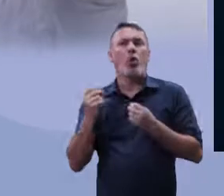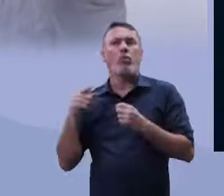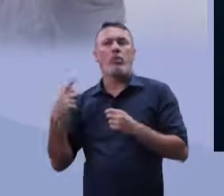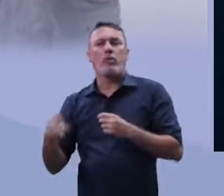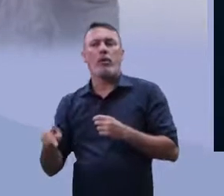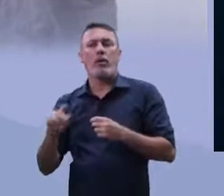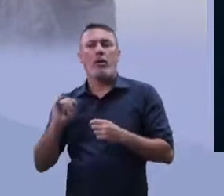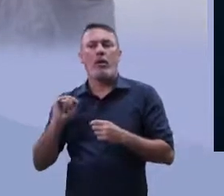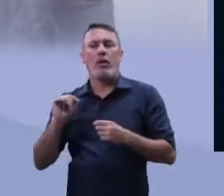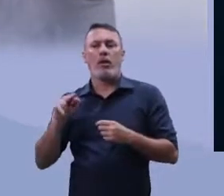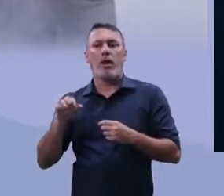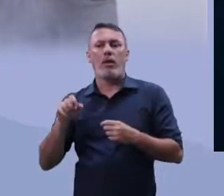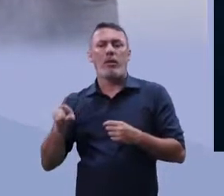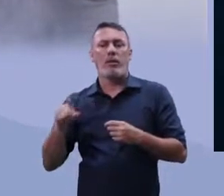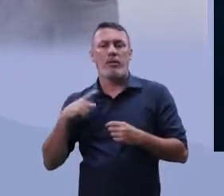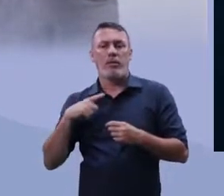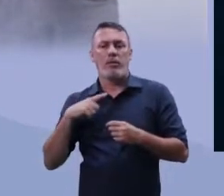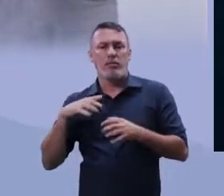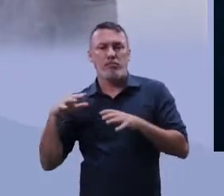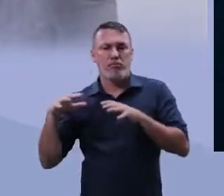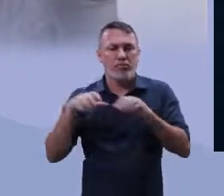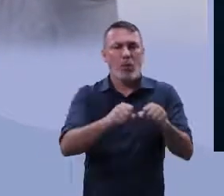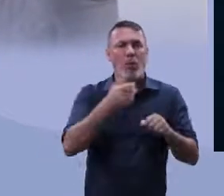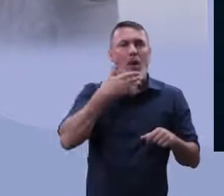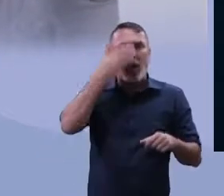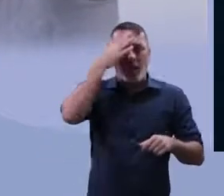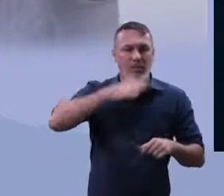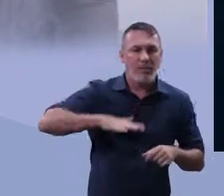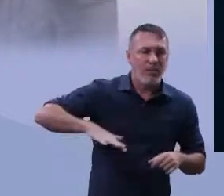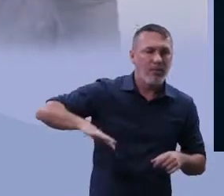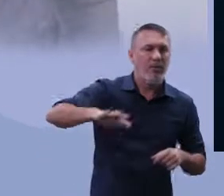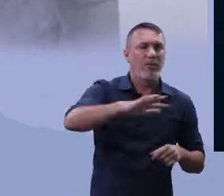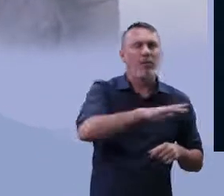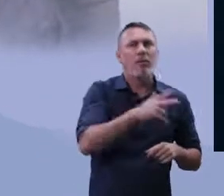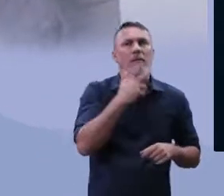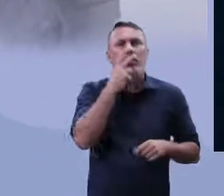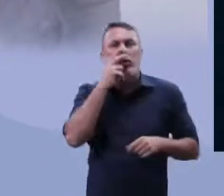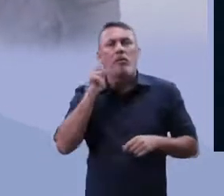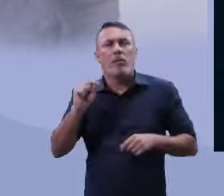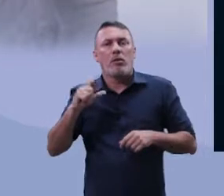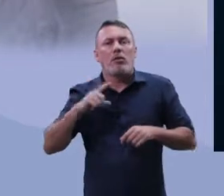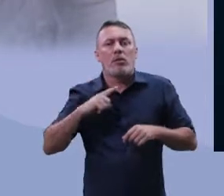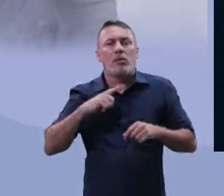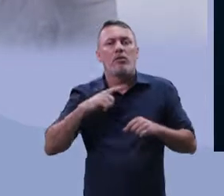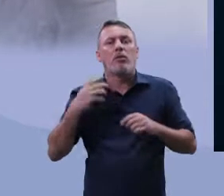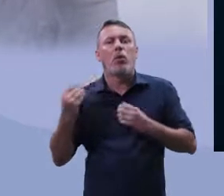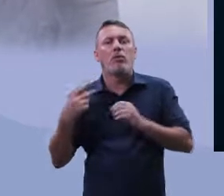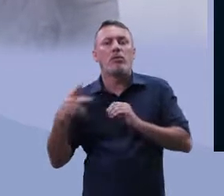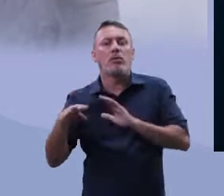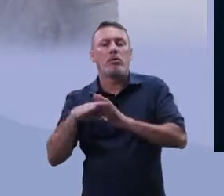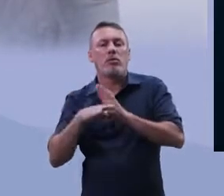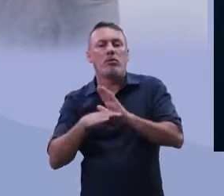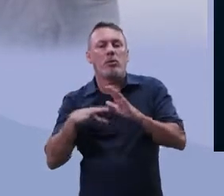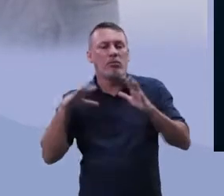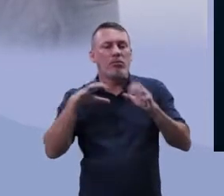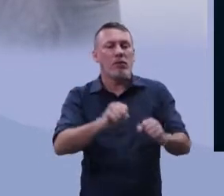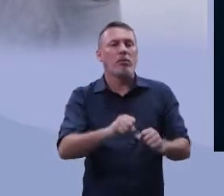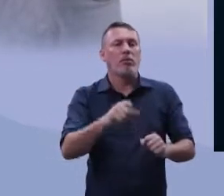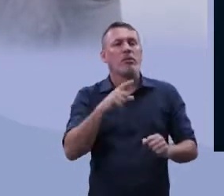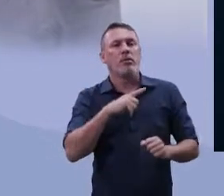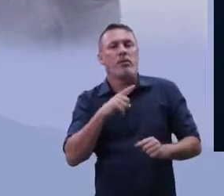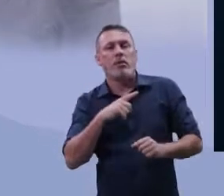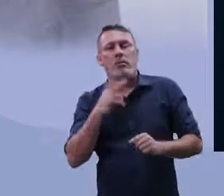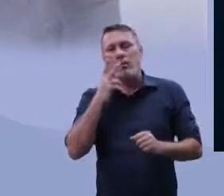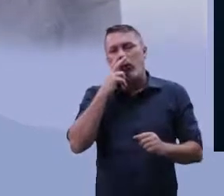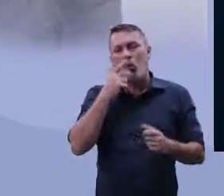o Iraque tomou ali em território do Oriente Médio, literalmente, foram medidas que fugiam